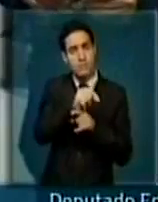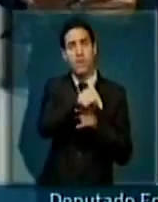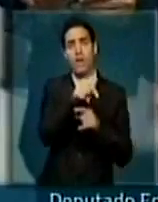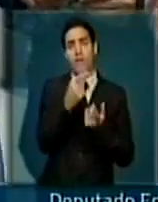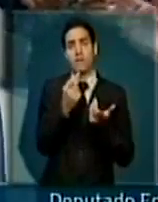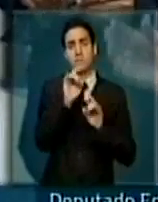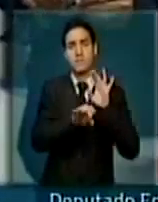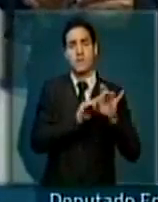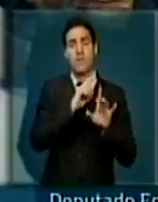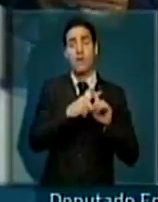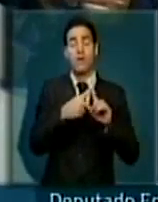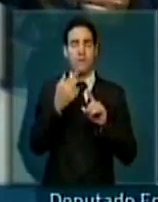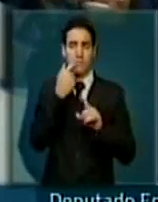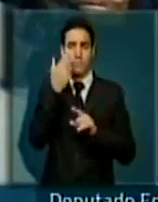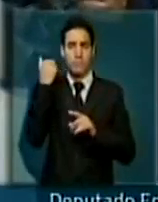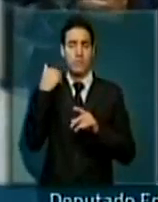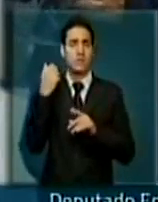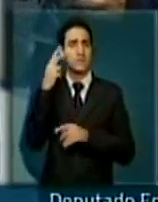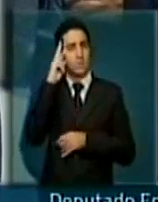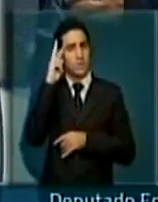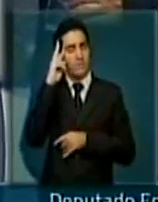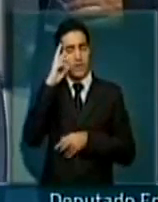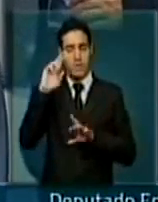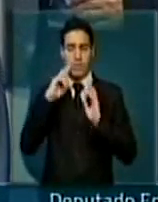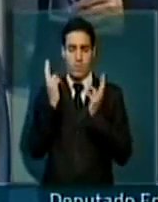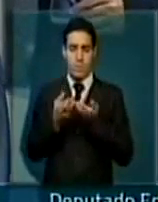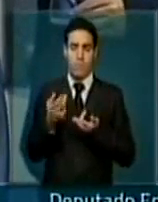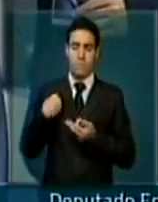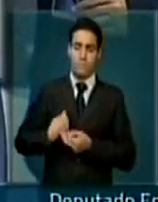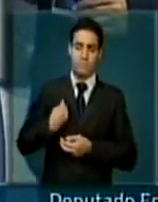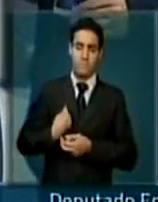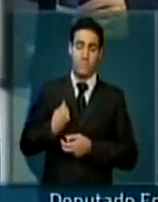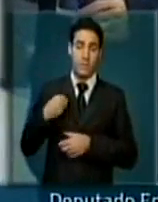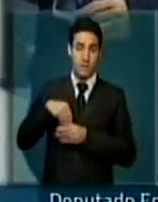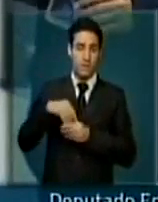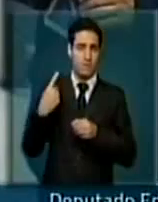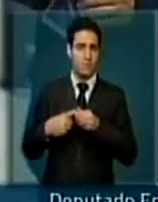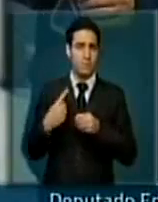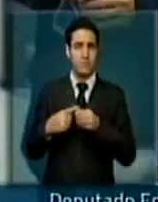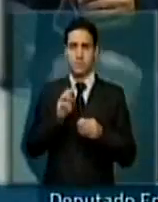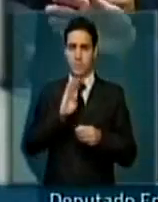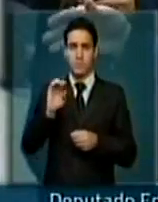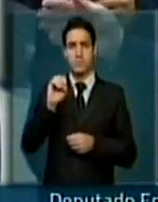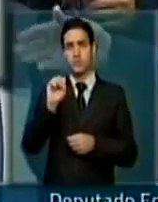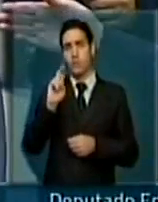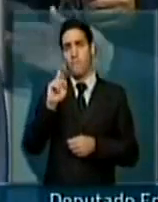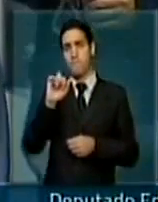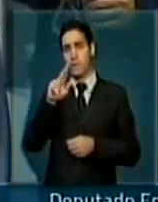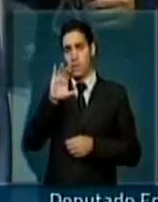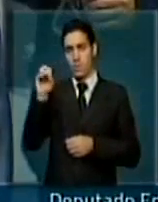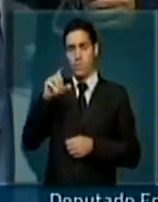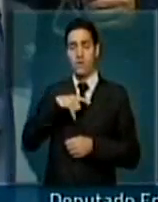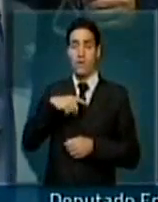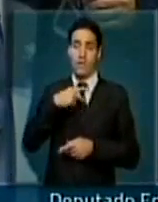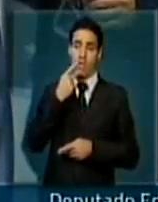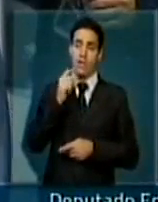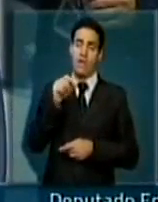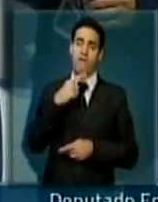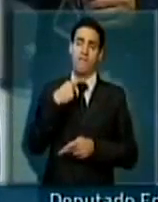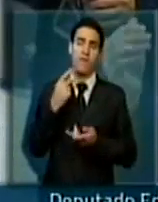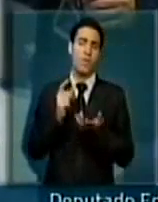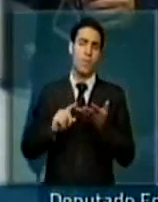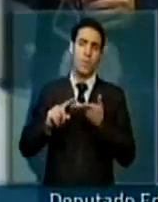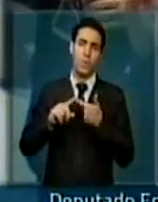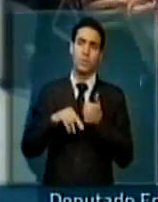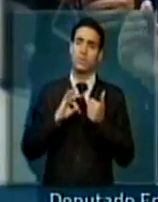uma reunião, na última segunda-feira, no município de Sombrio, onde foram citados os problemas